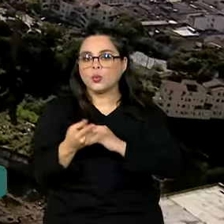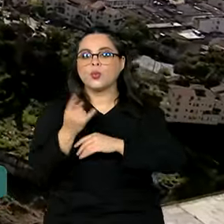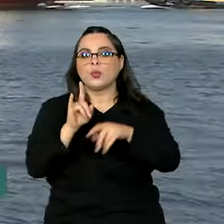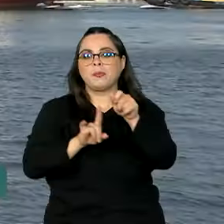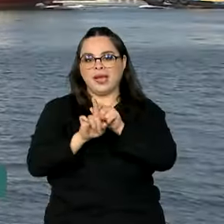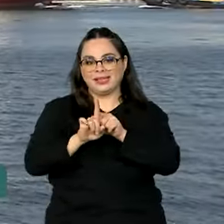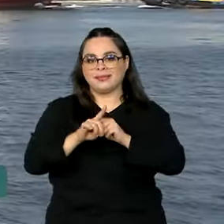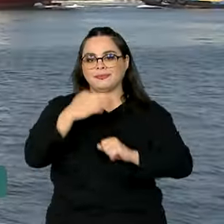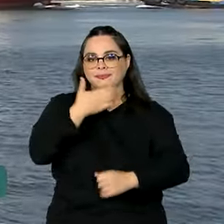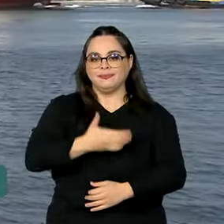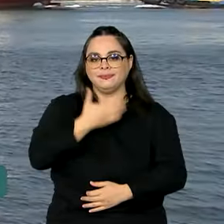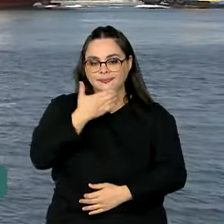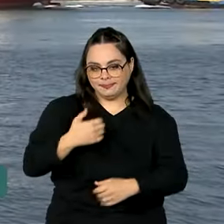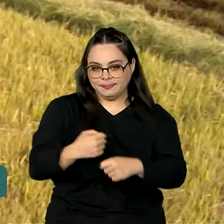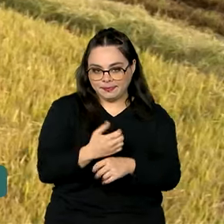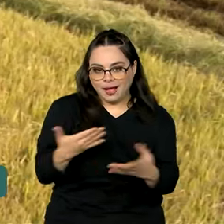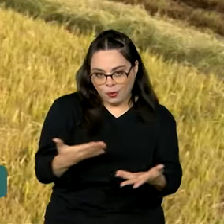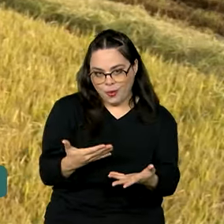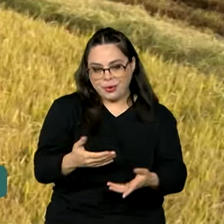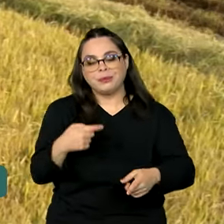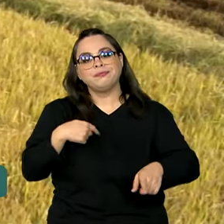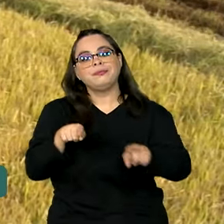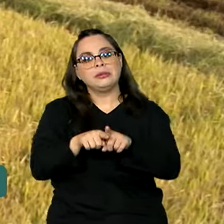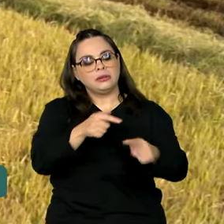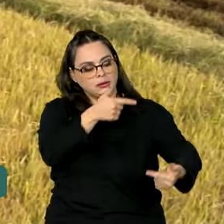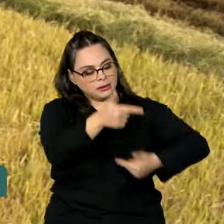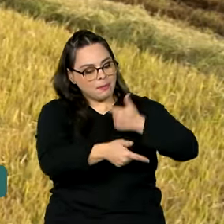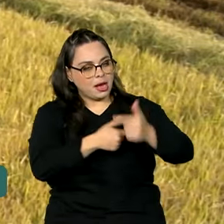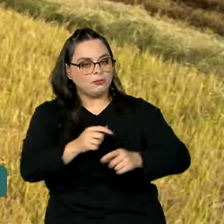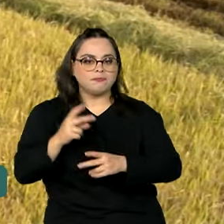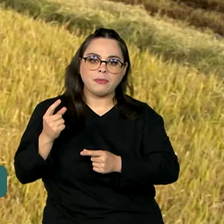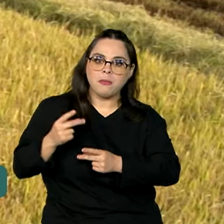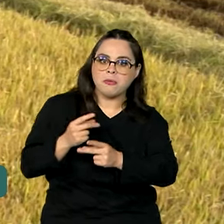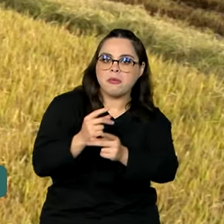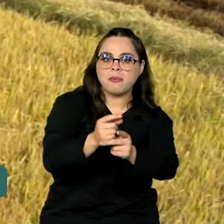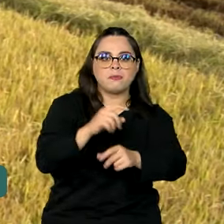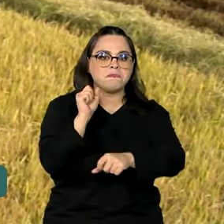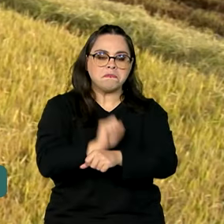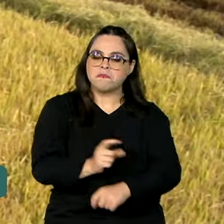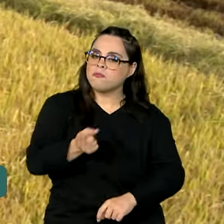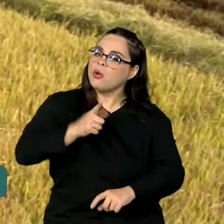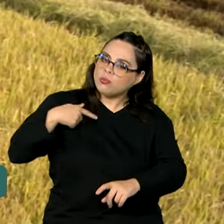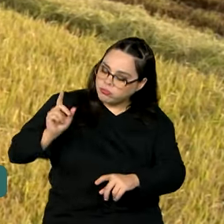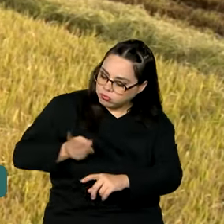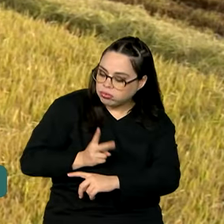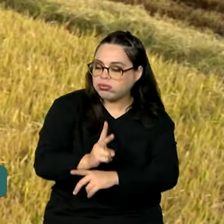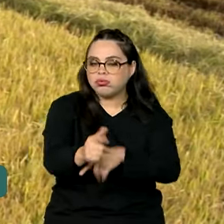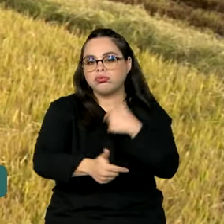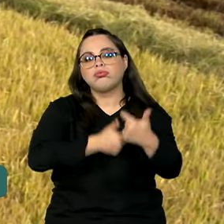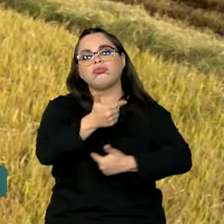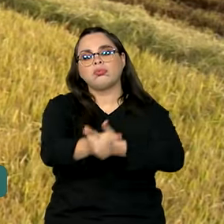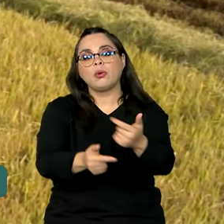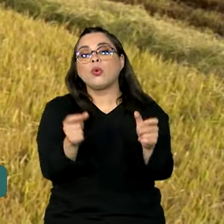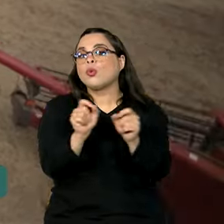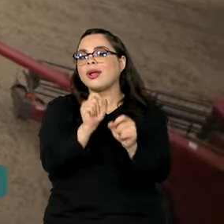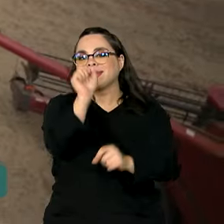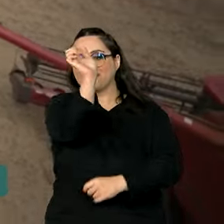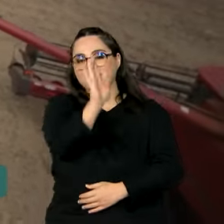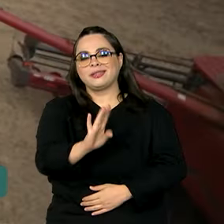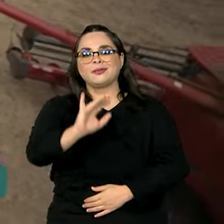mês desse ano. Então, é um trabalho constante, não para, a gente seguirá trabalhando para que o Brasil tenha